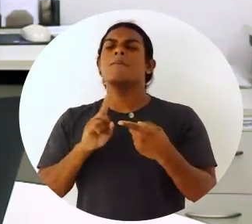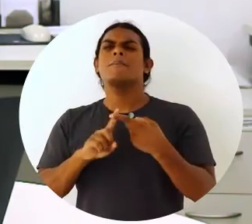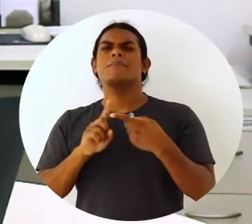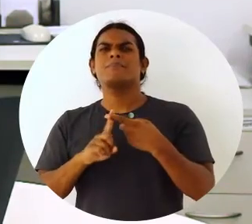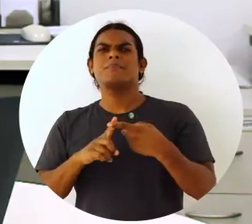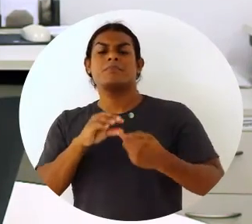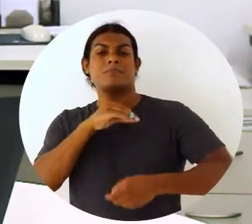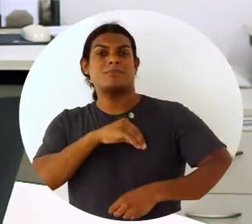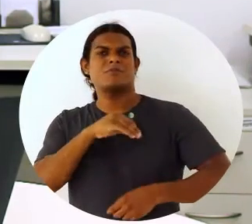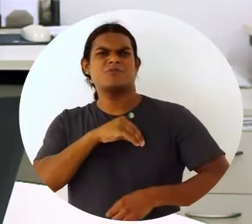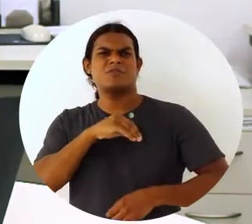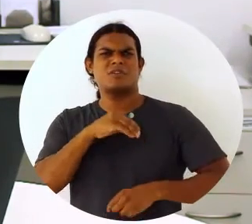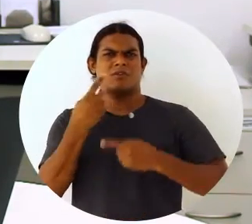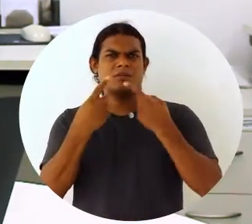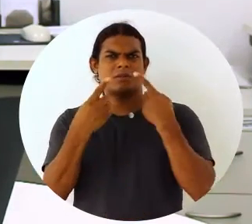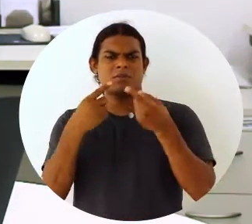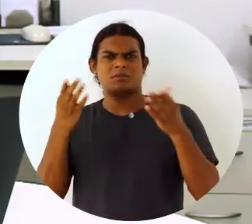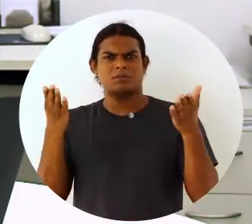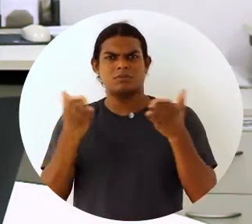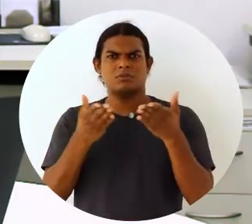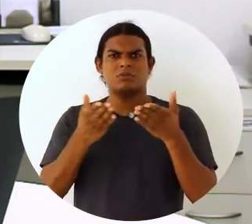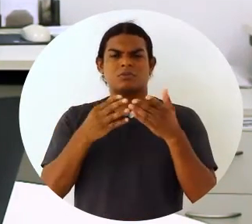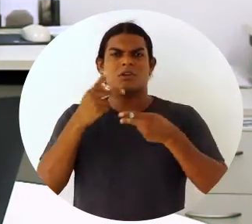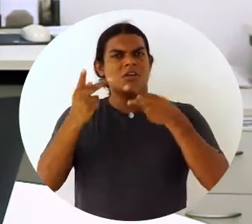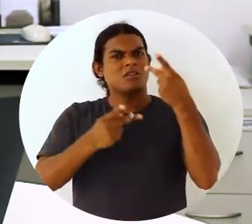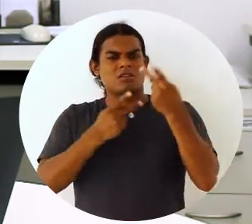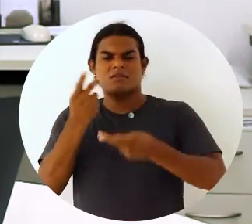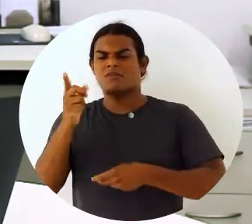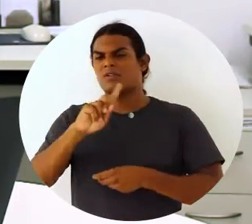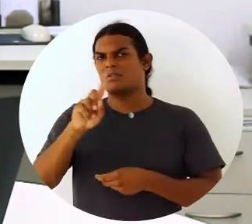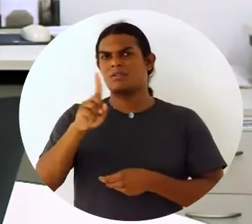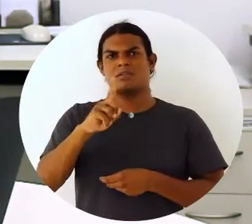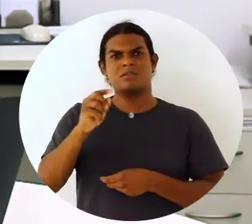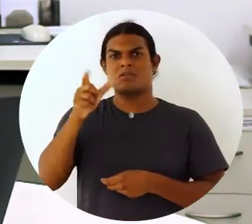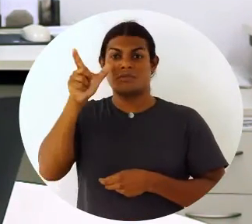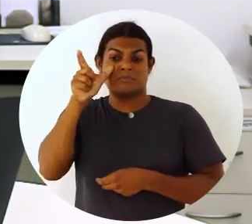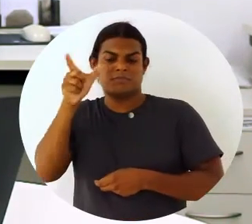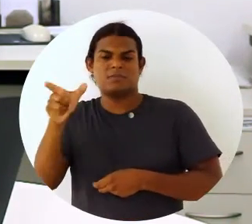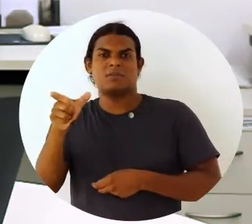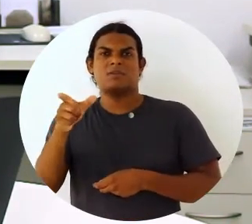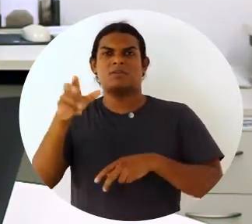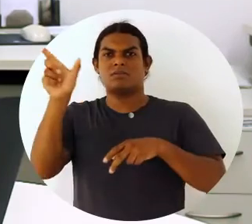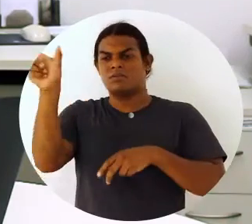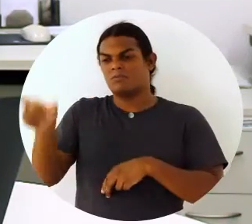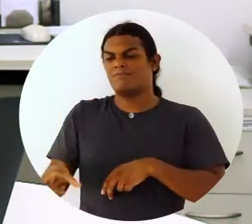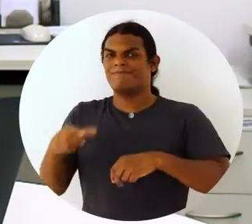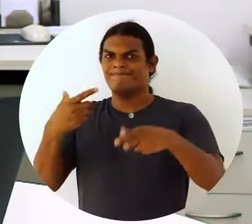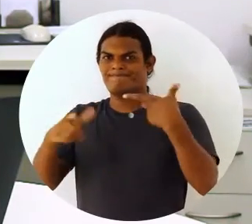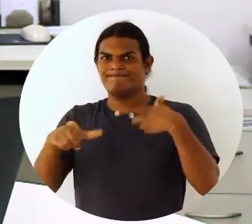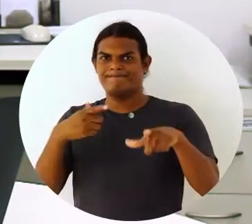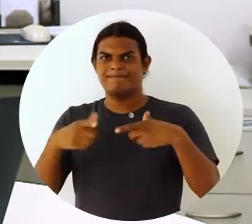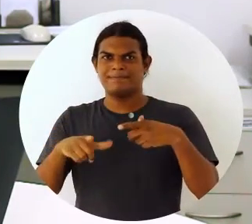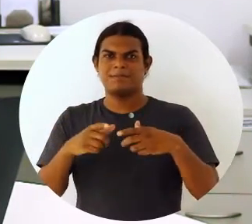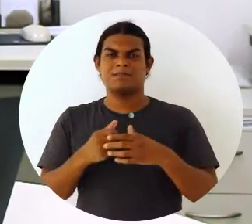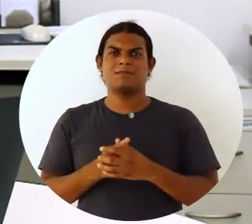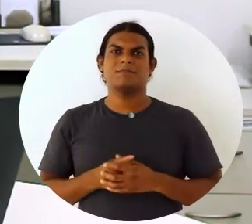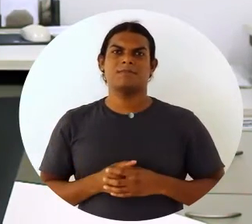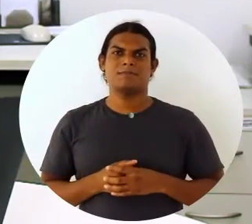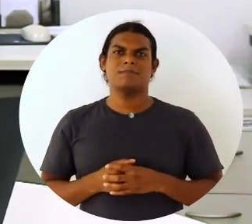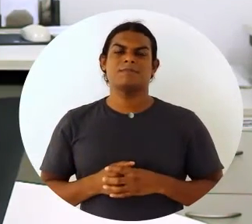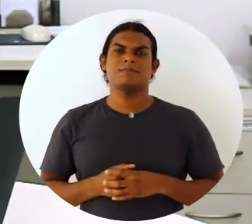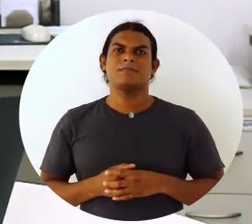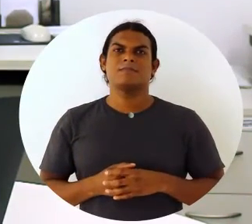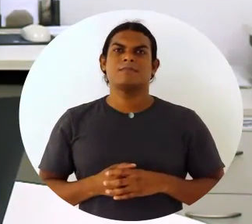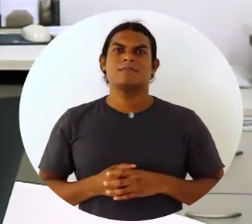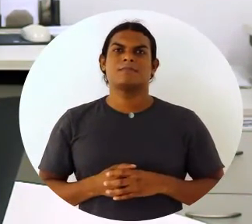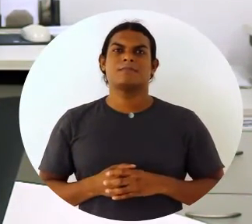é bastante discutido hoje em dia, ele também diz que não é um fator motivador. Ele diz que um bom salário lhe deixa satisfeito, certo?